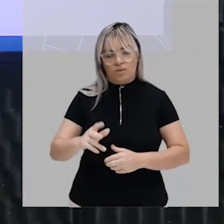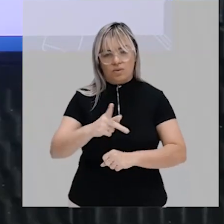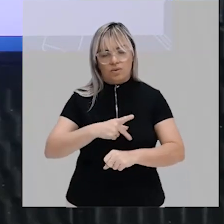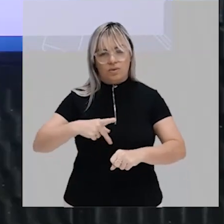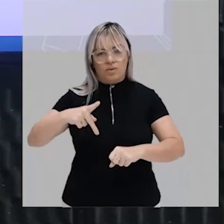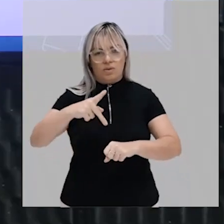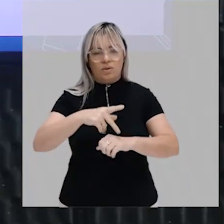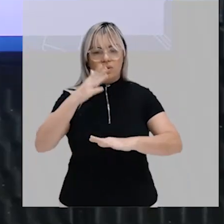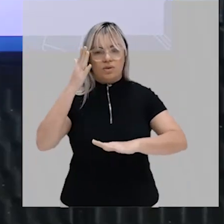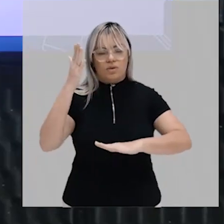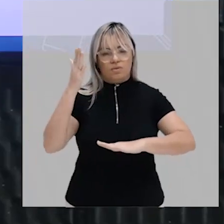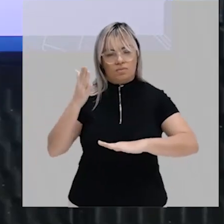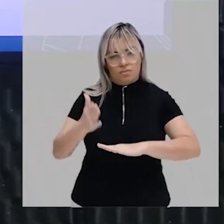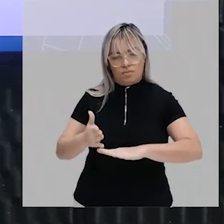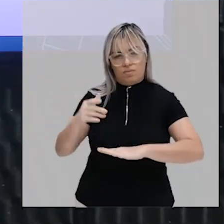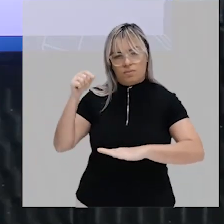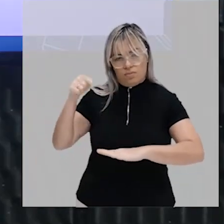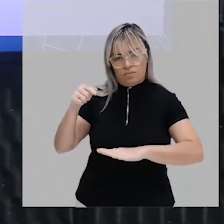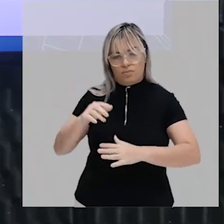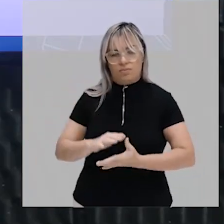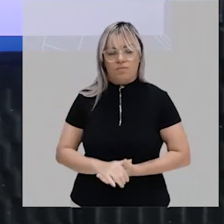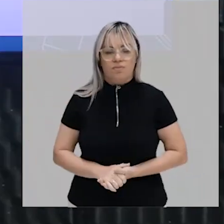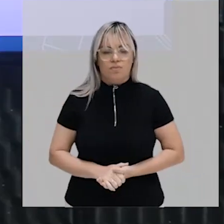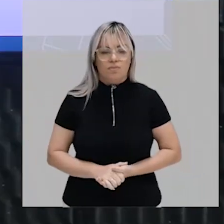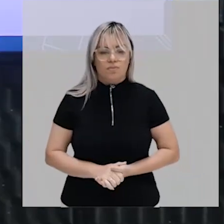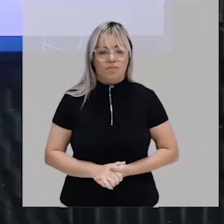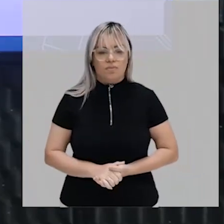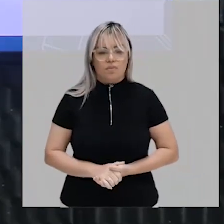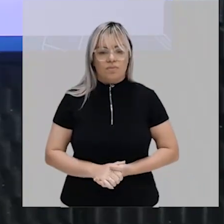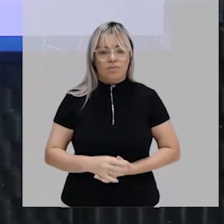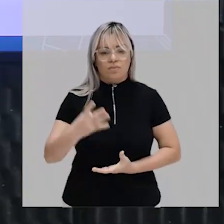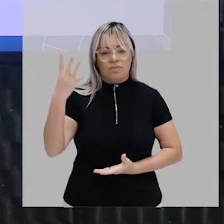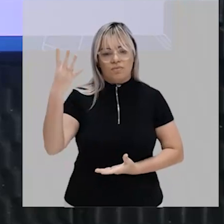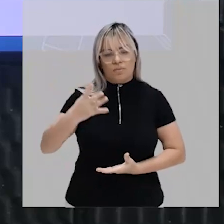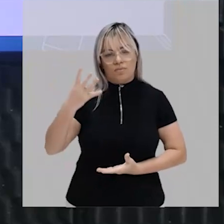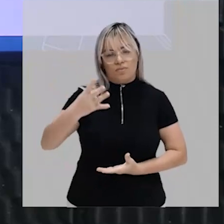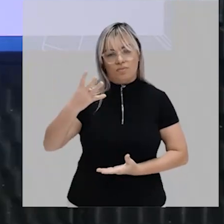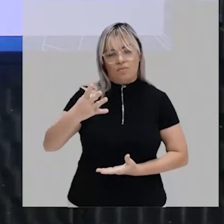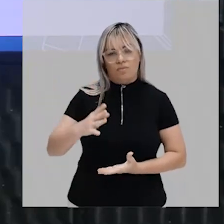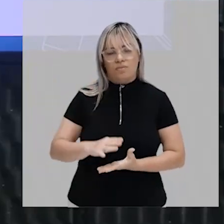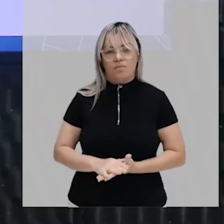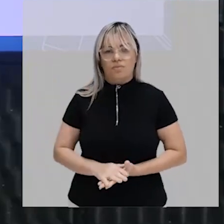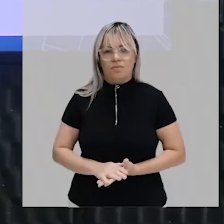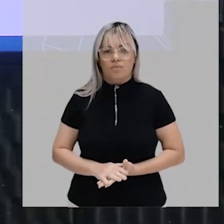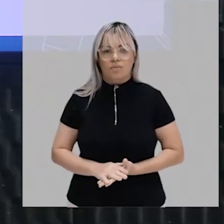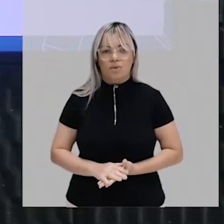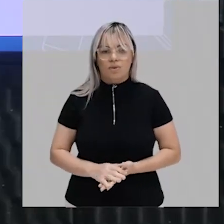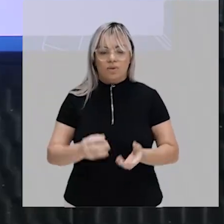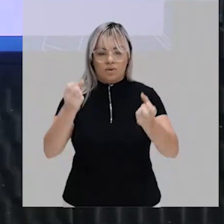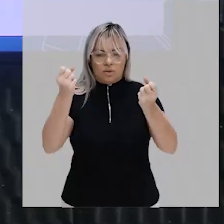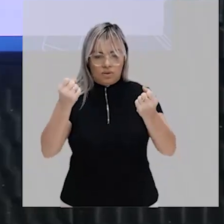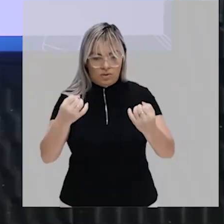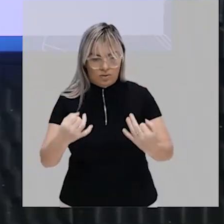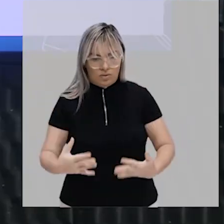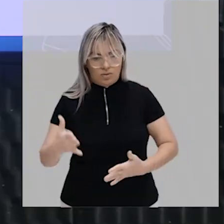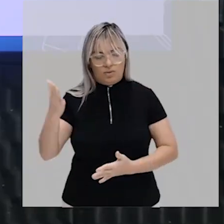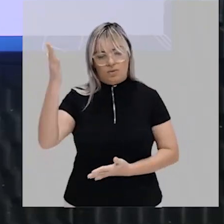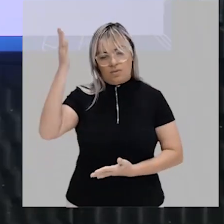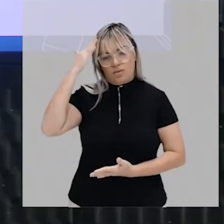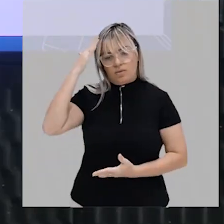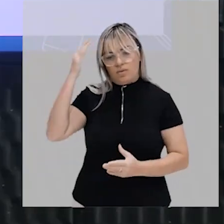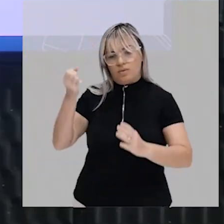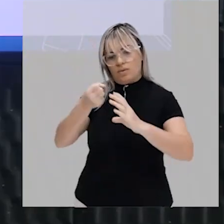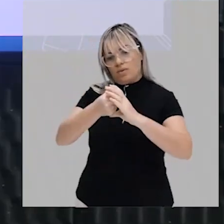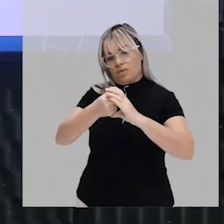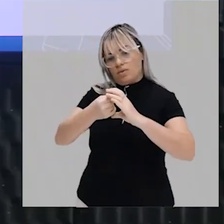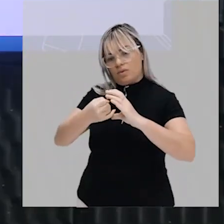Estado Moderno o Estado na Modernidade no quarto tópico a gente vai citar, para poder entender melhor as